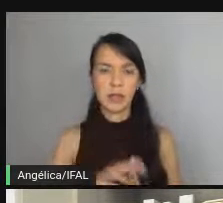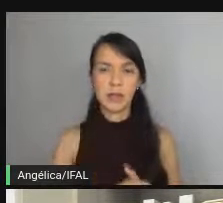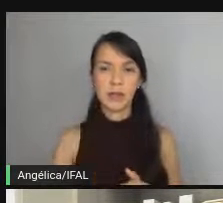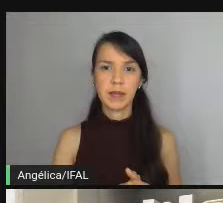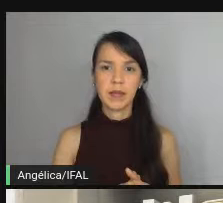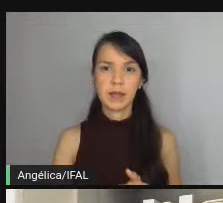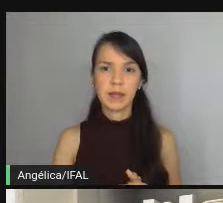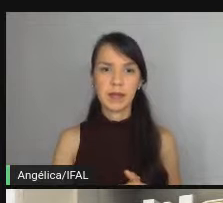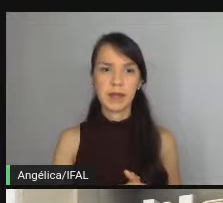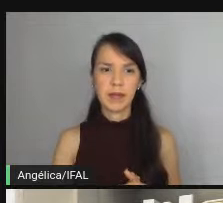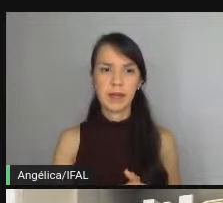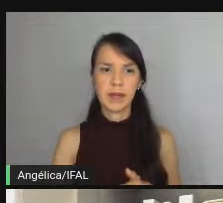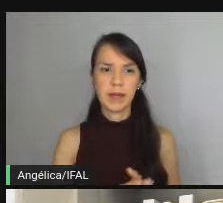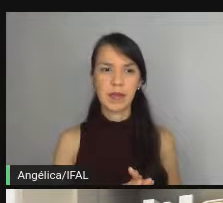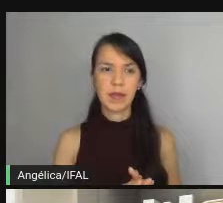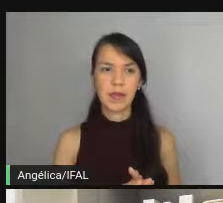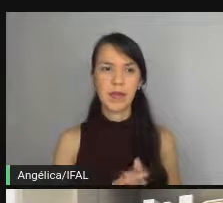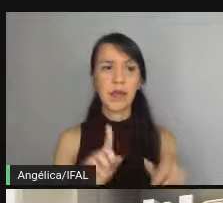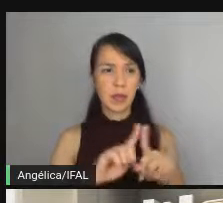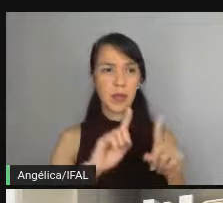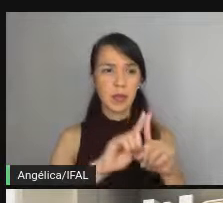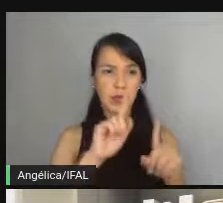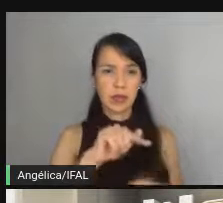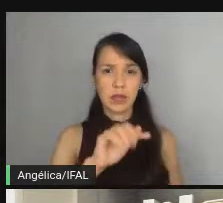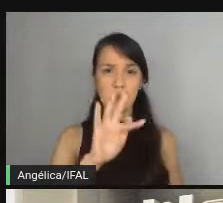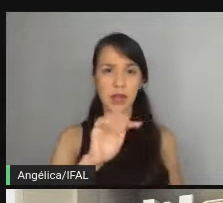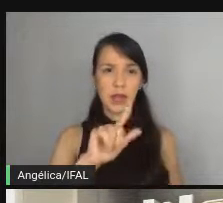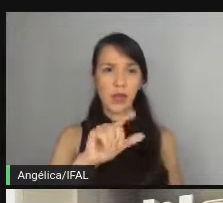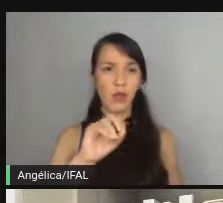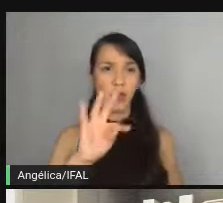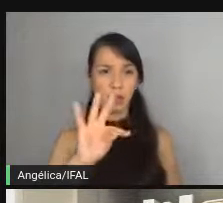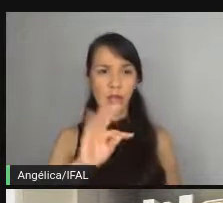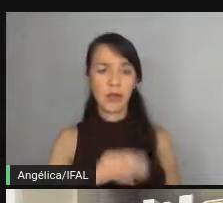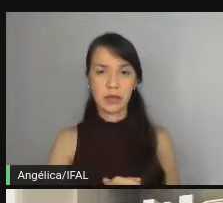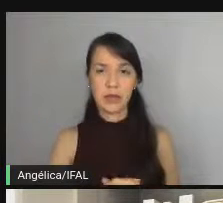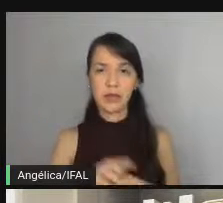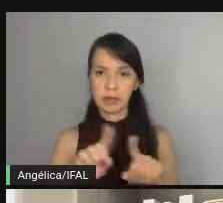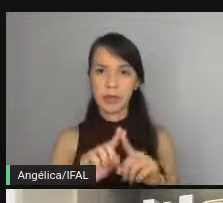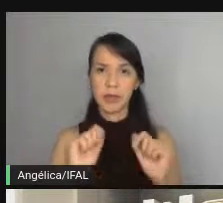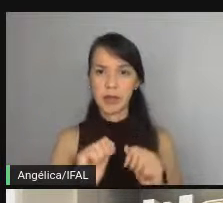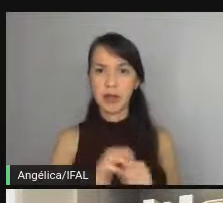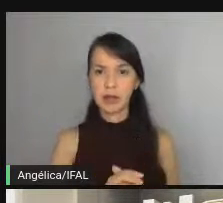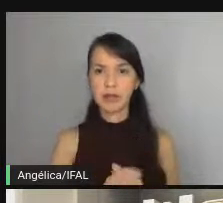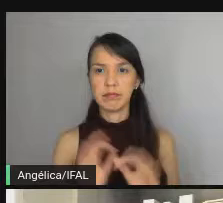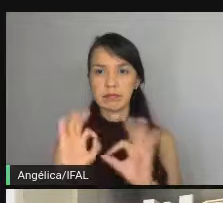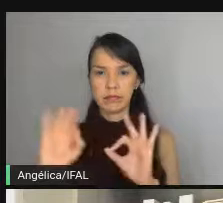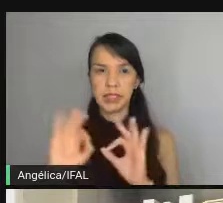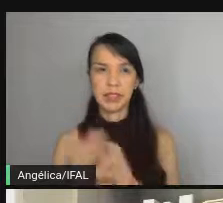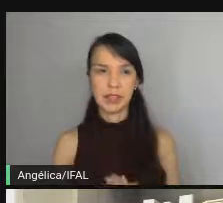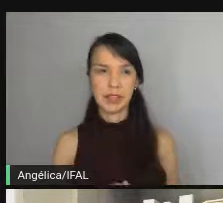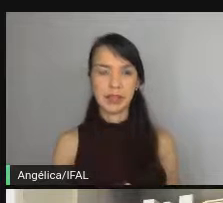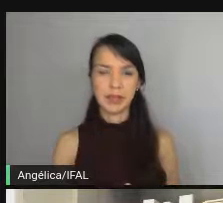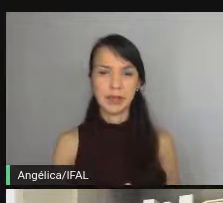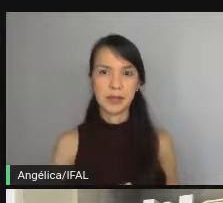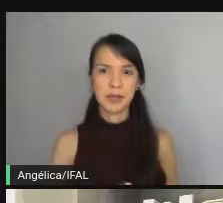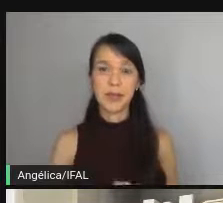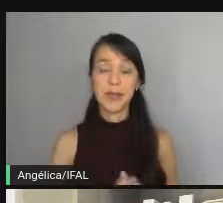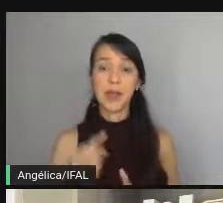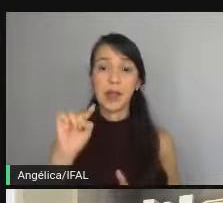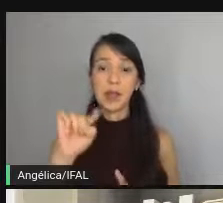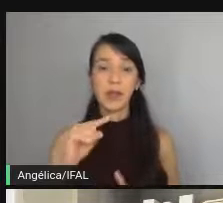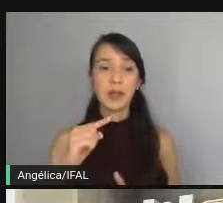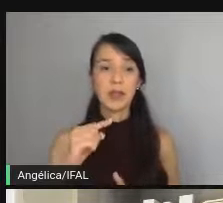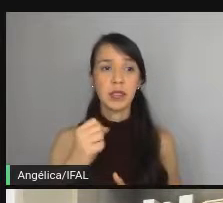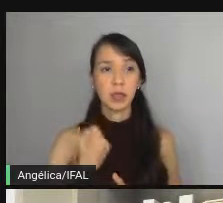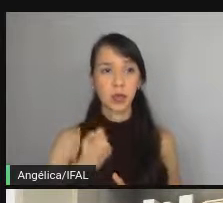Não, pode ser um float. Pode ser um float. Perfeito, perfeito. Pronto, aí aqui já pode,